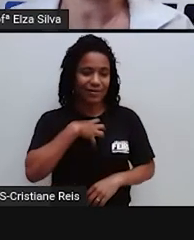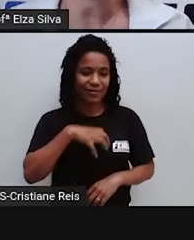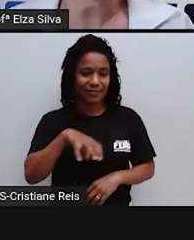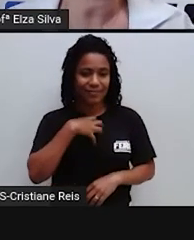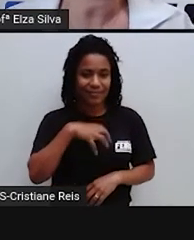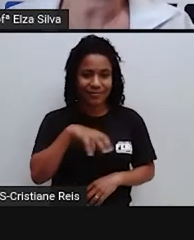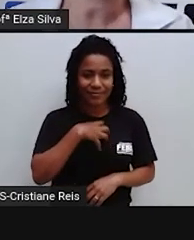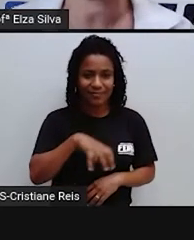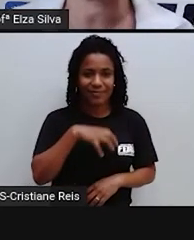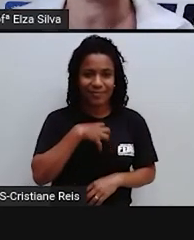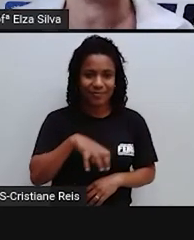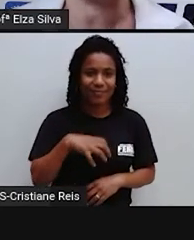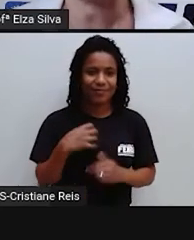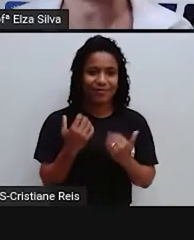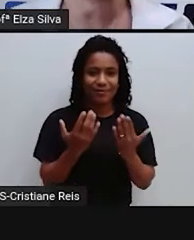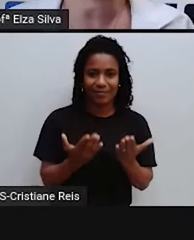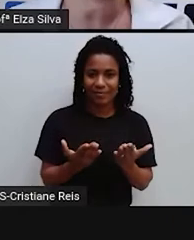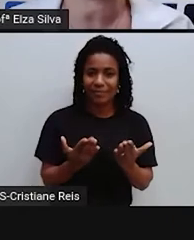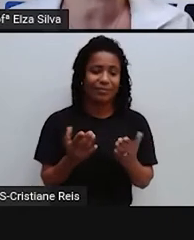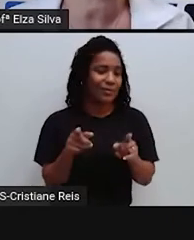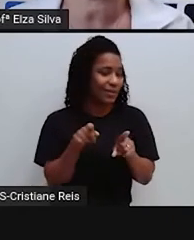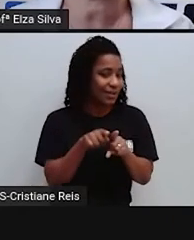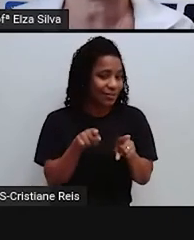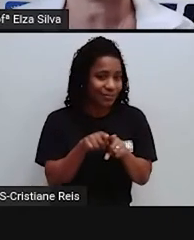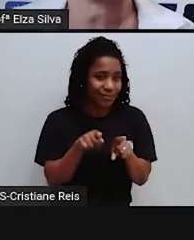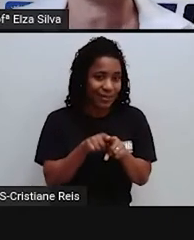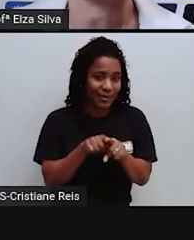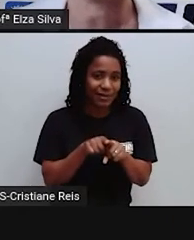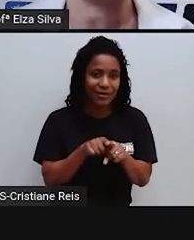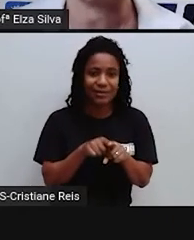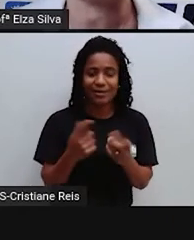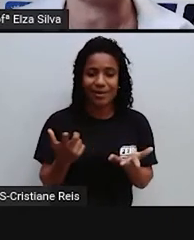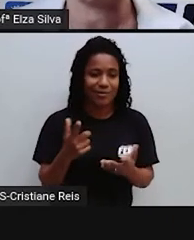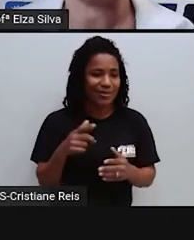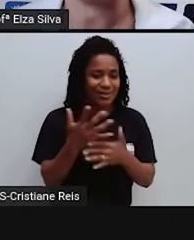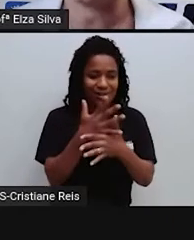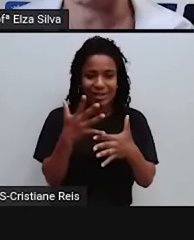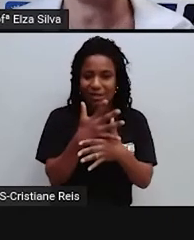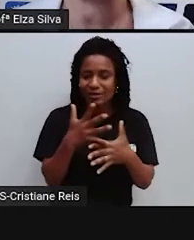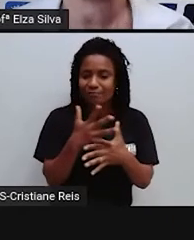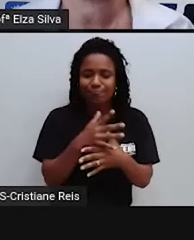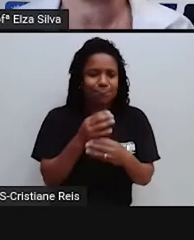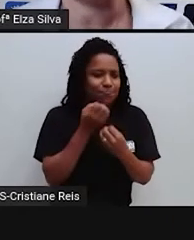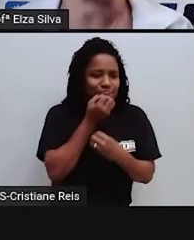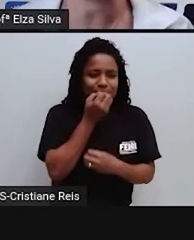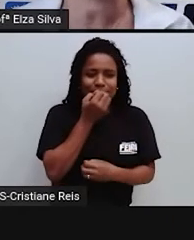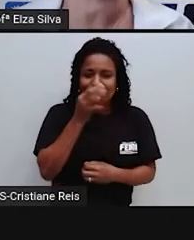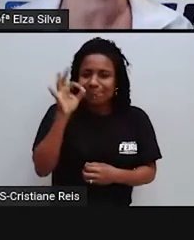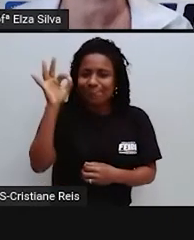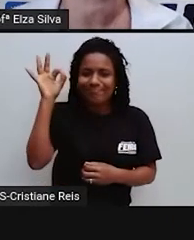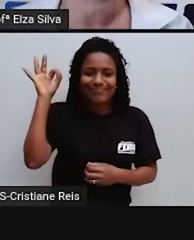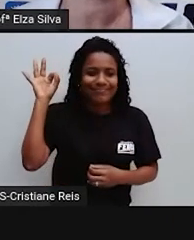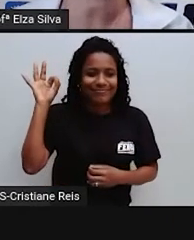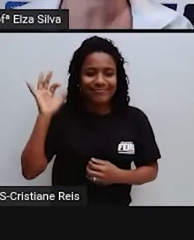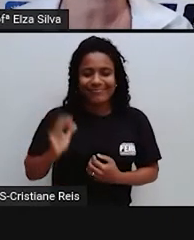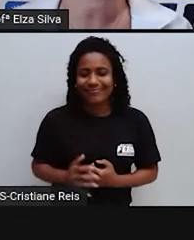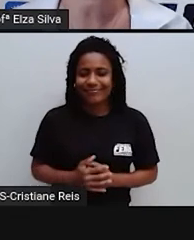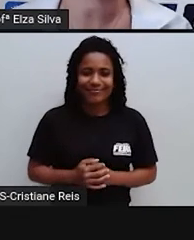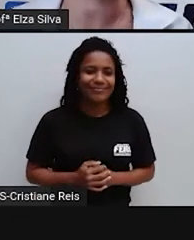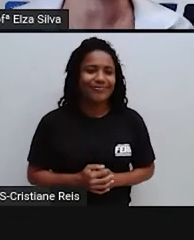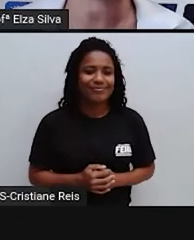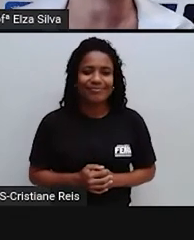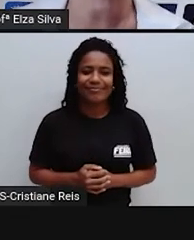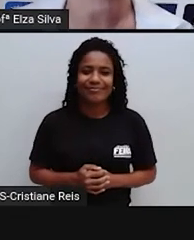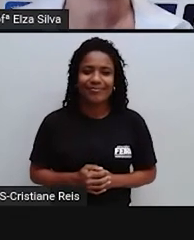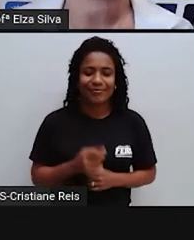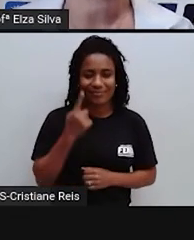It's an incredible city É uma cidade Inacreditável Ok Let's go Next one